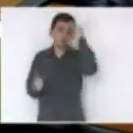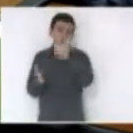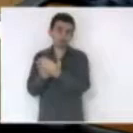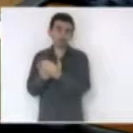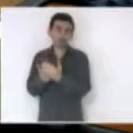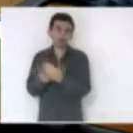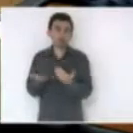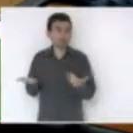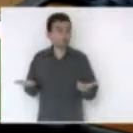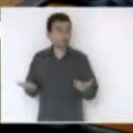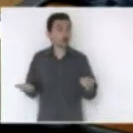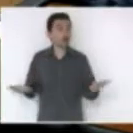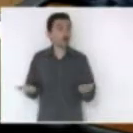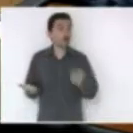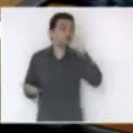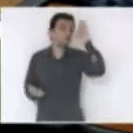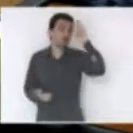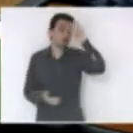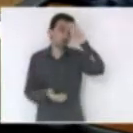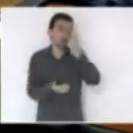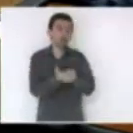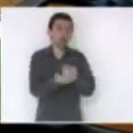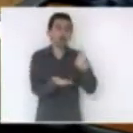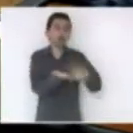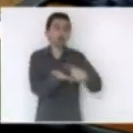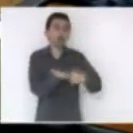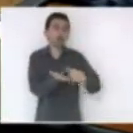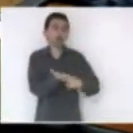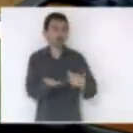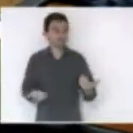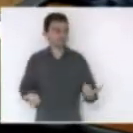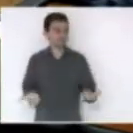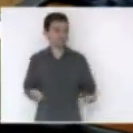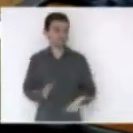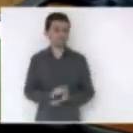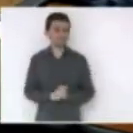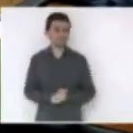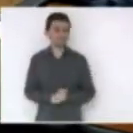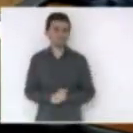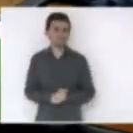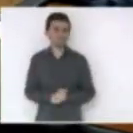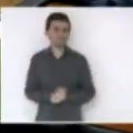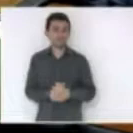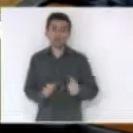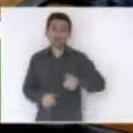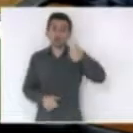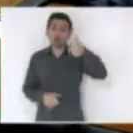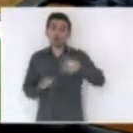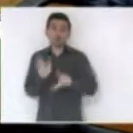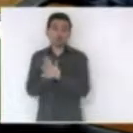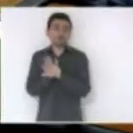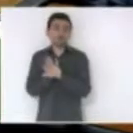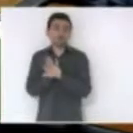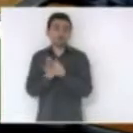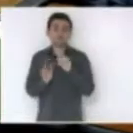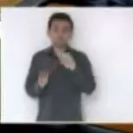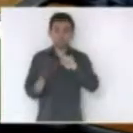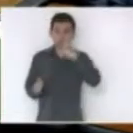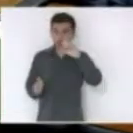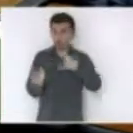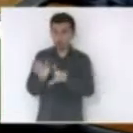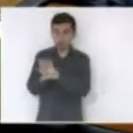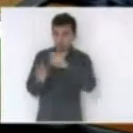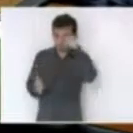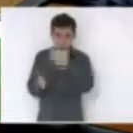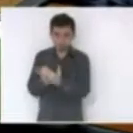acreditar num acordo fez um acordo então sempre é melhor ter na lei porque na lei quando não culpa a gente vai